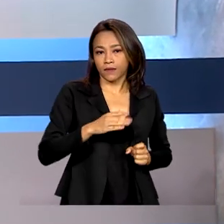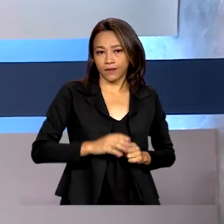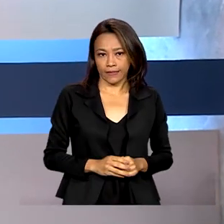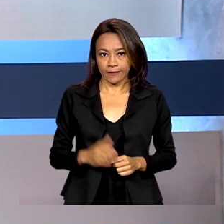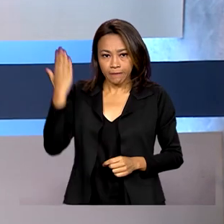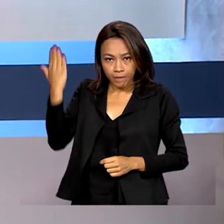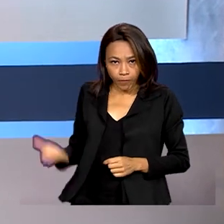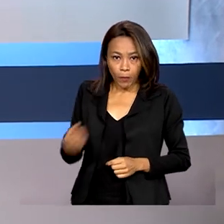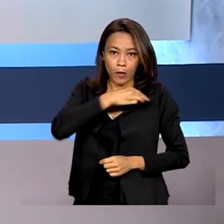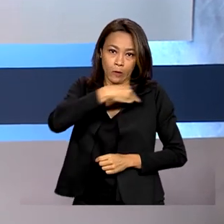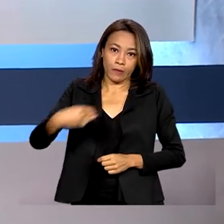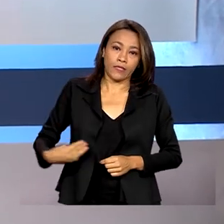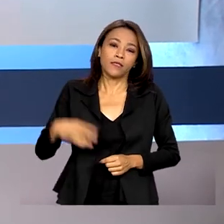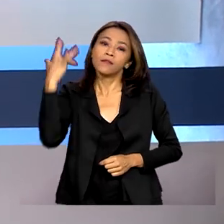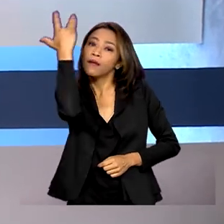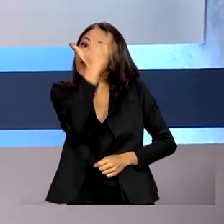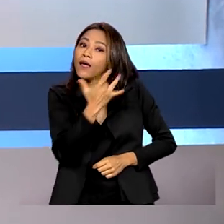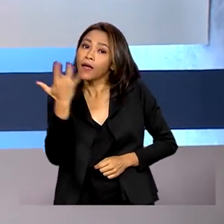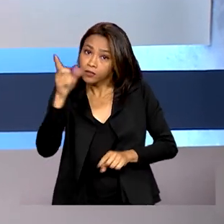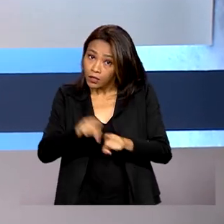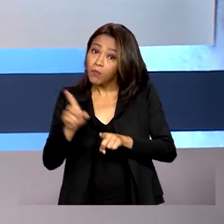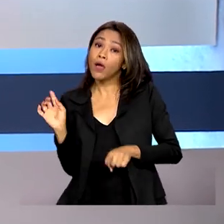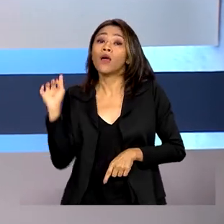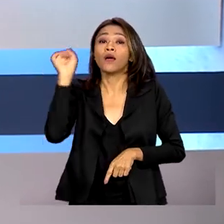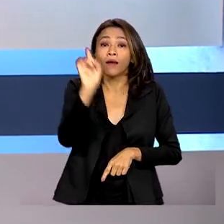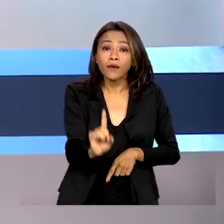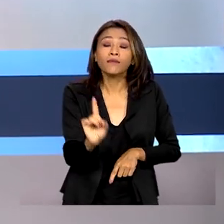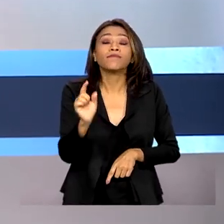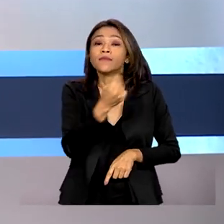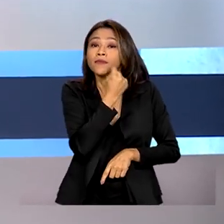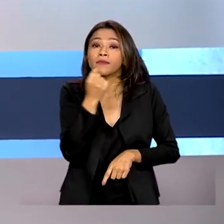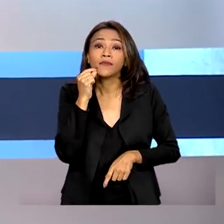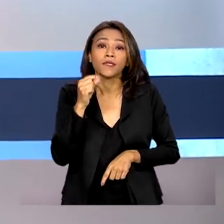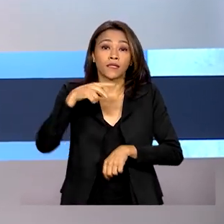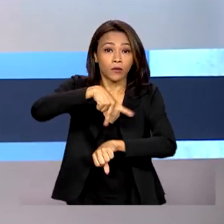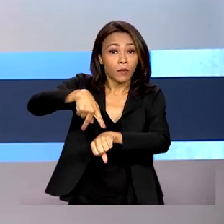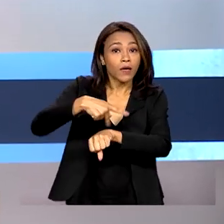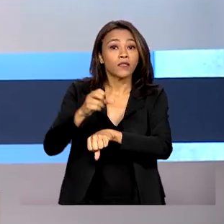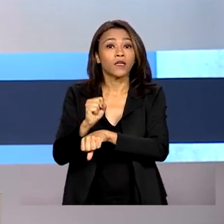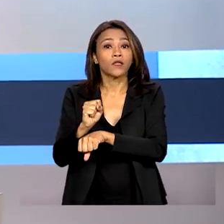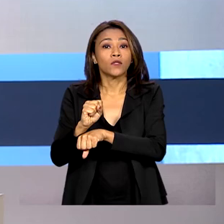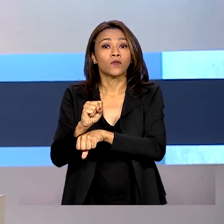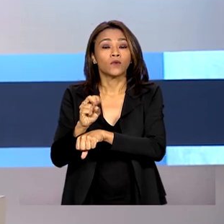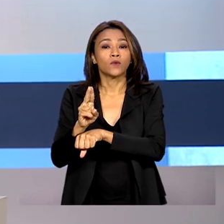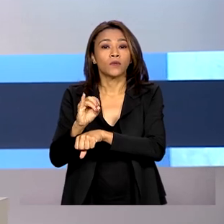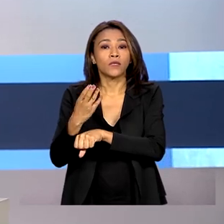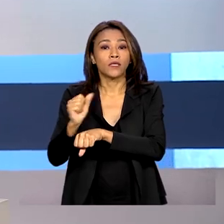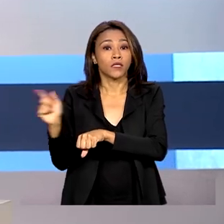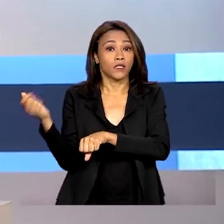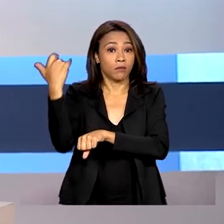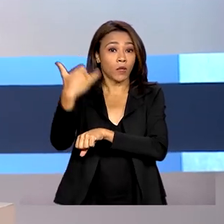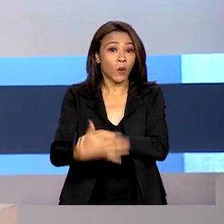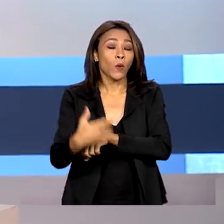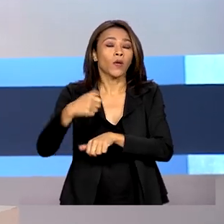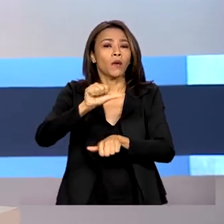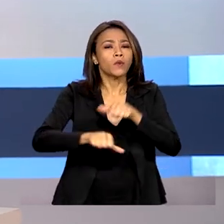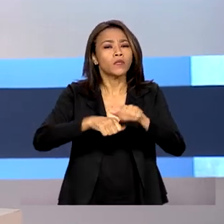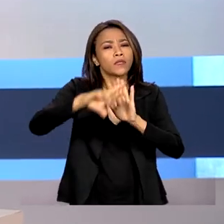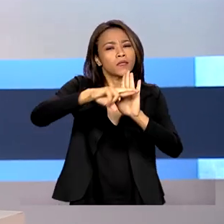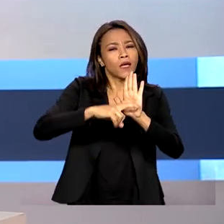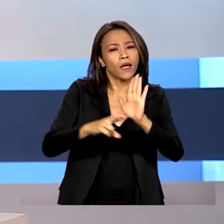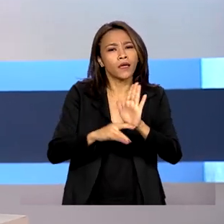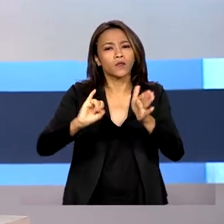Fazenda, Fernando Haddad, que também está em Davos, na Suíça, para o Fórum Econômico Mundial, afirmou que a reforma tributária é peça